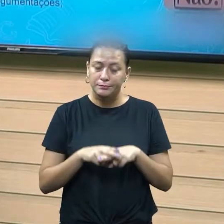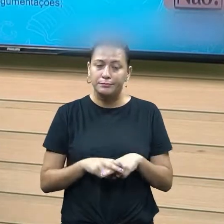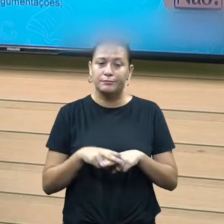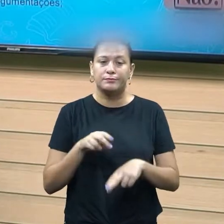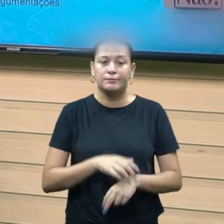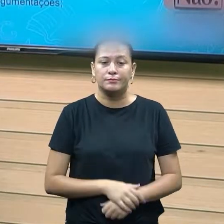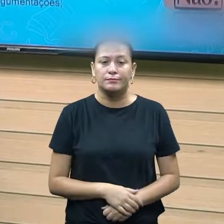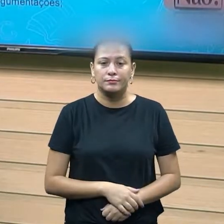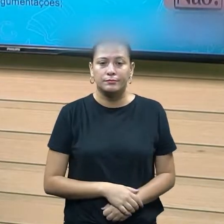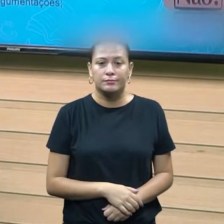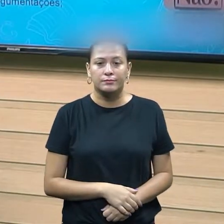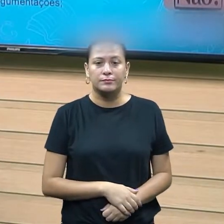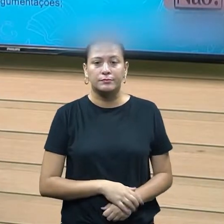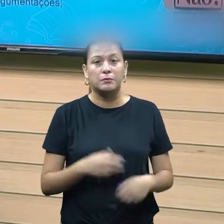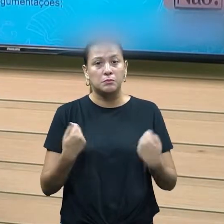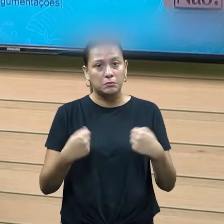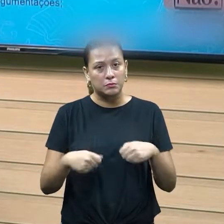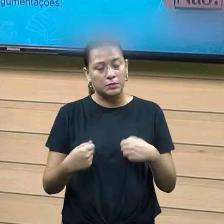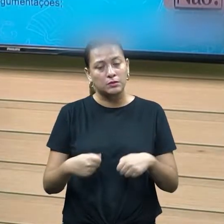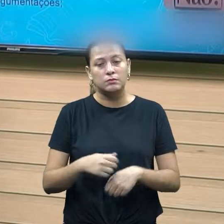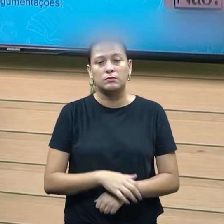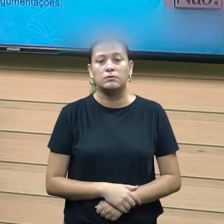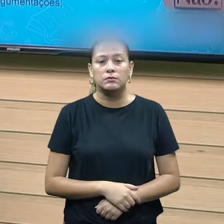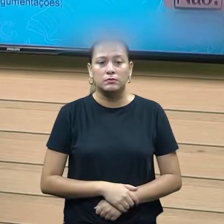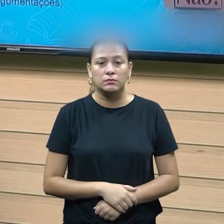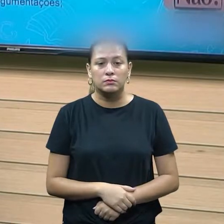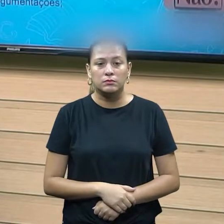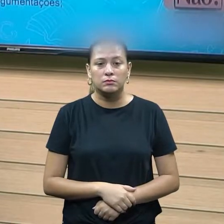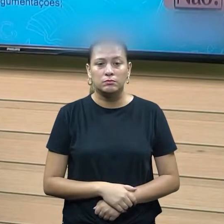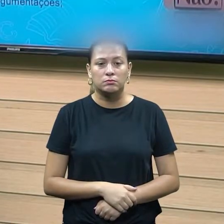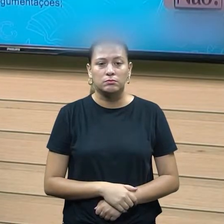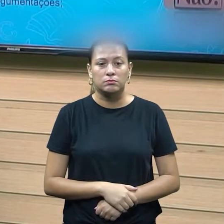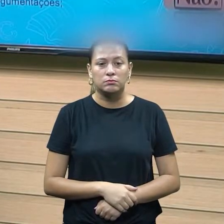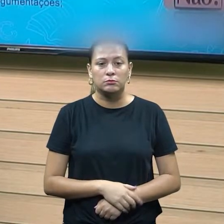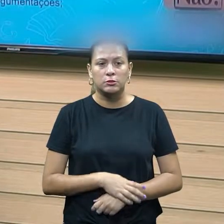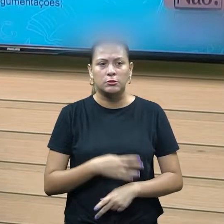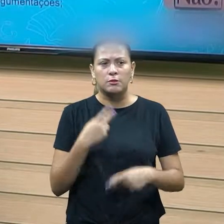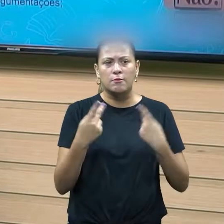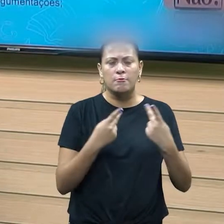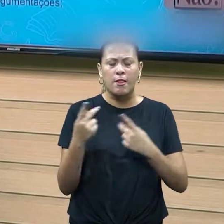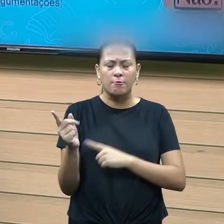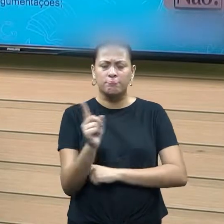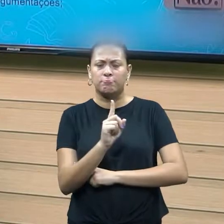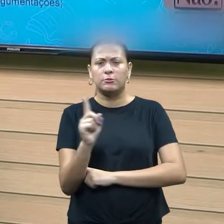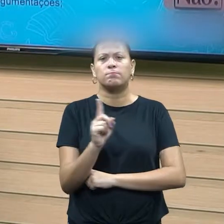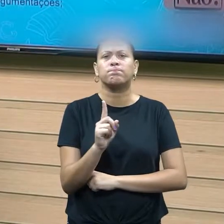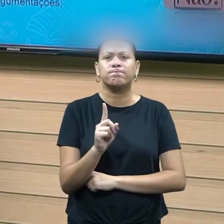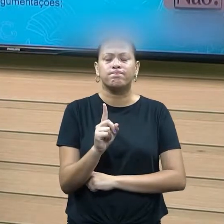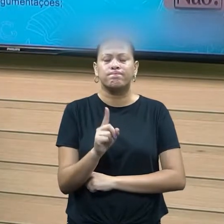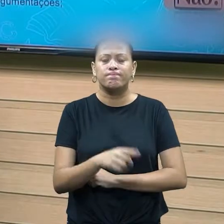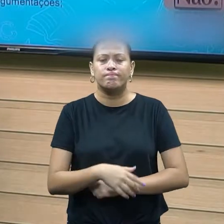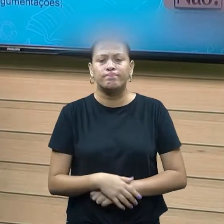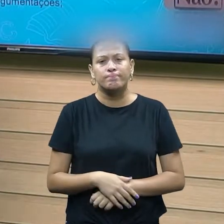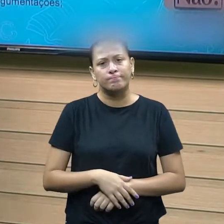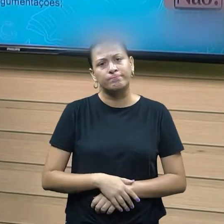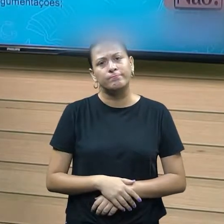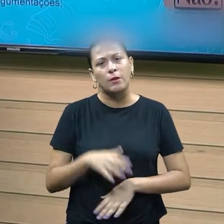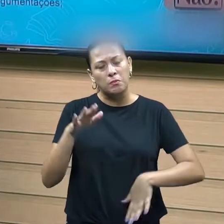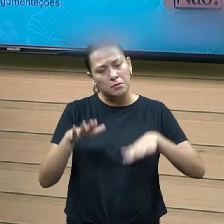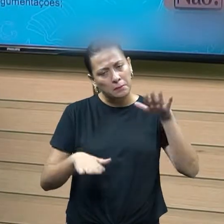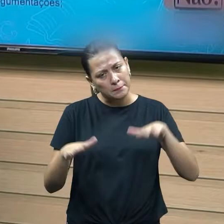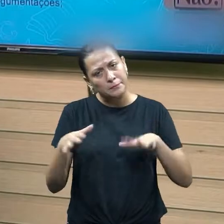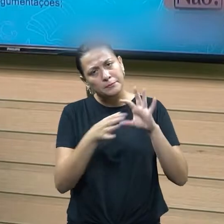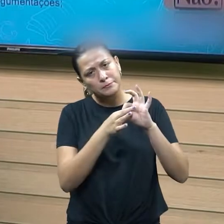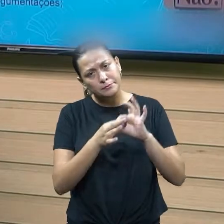necessário saber dizer não, saber fazer uso da negatividade diante das situações.